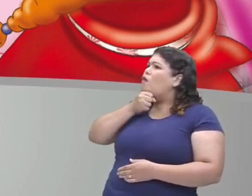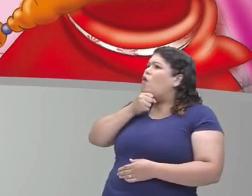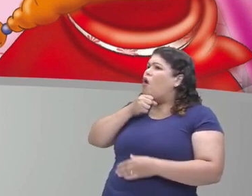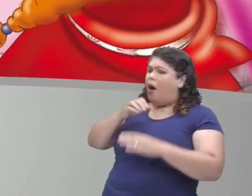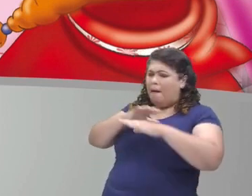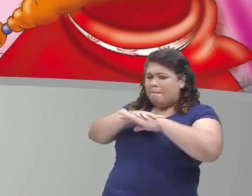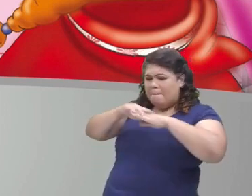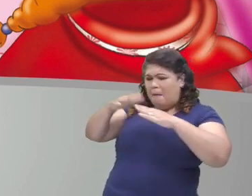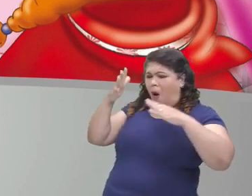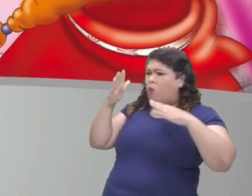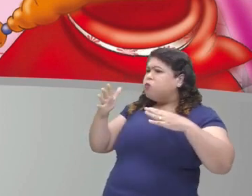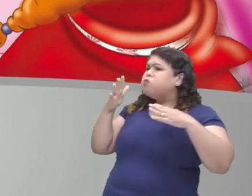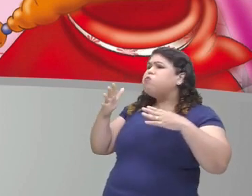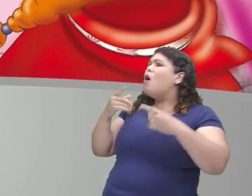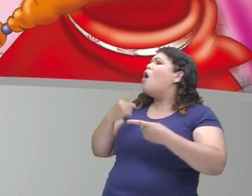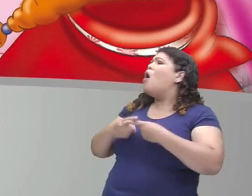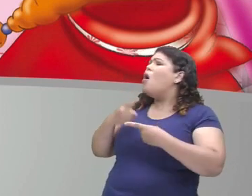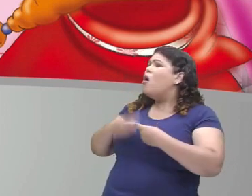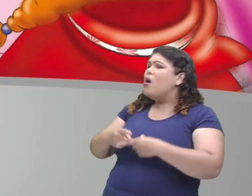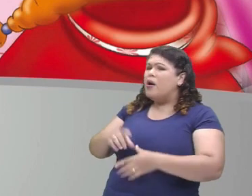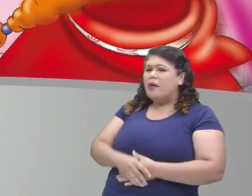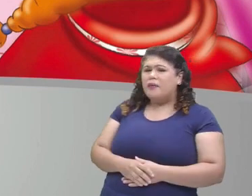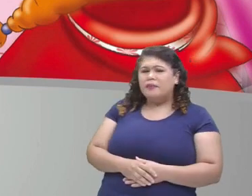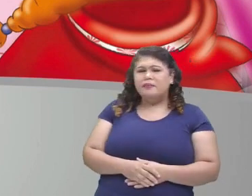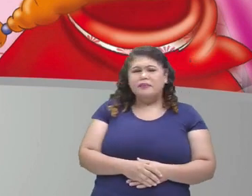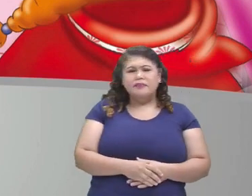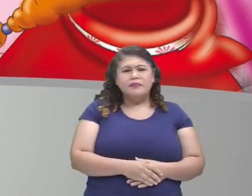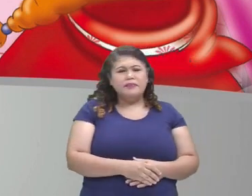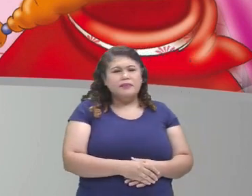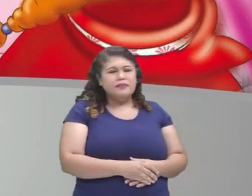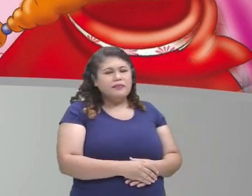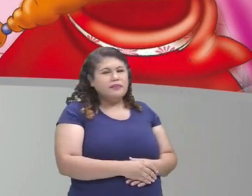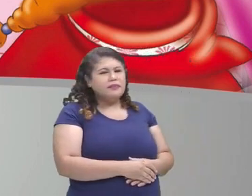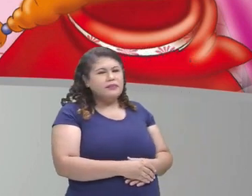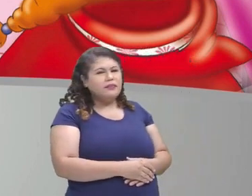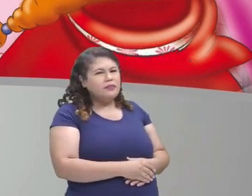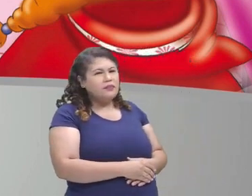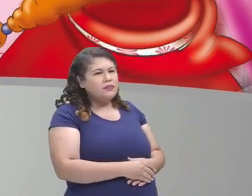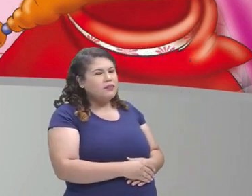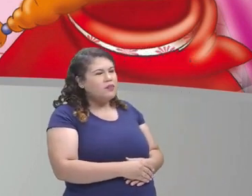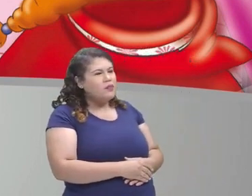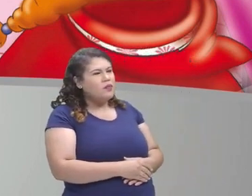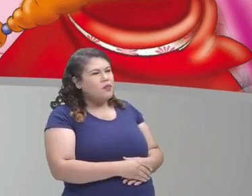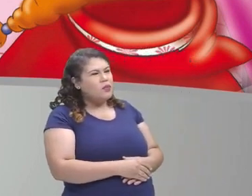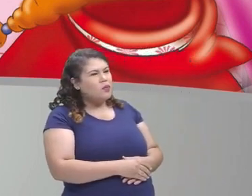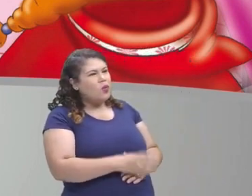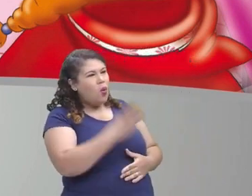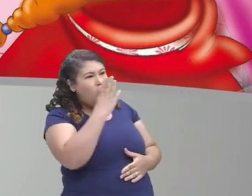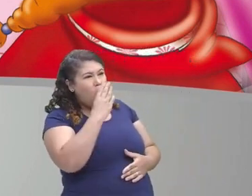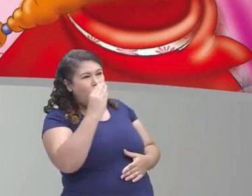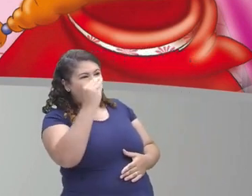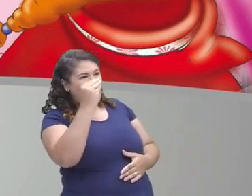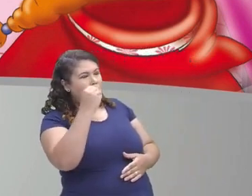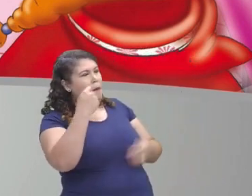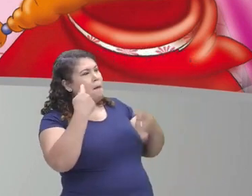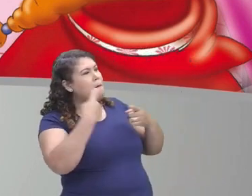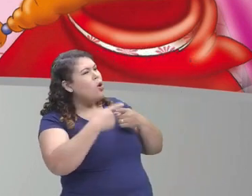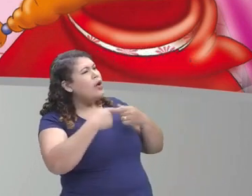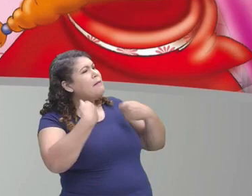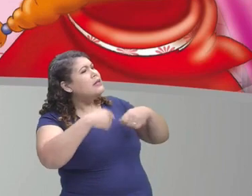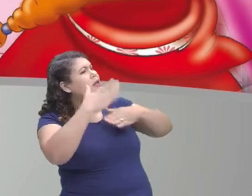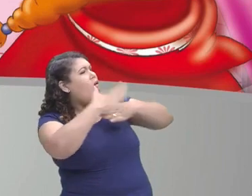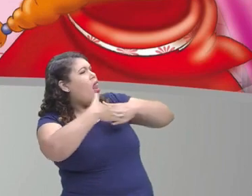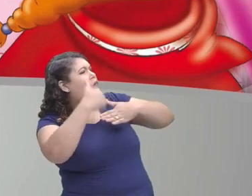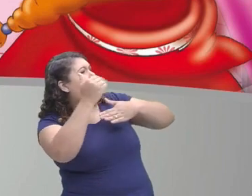Isso, a Chapeuzinho falou. E o lobo mau respondeu o seguinte. É para te tocar